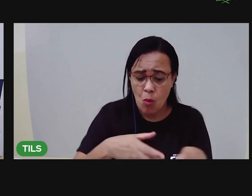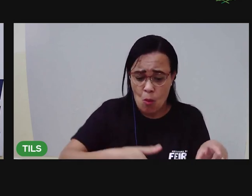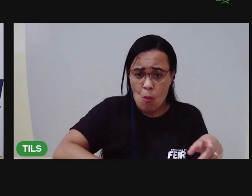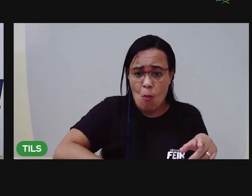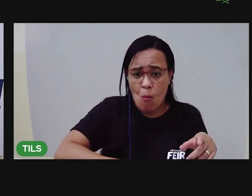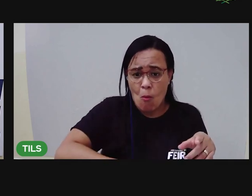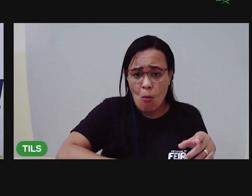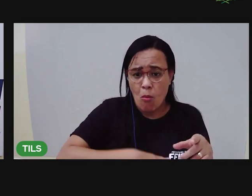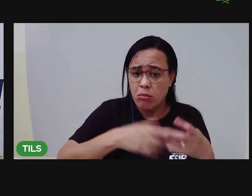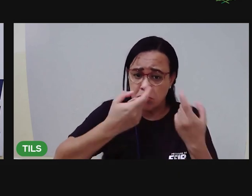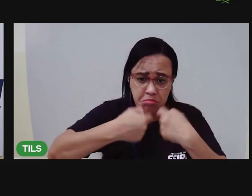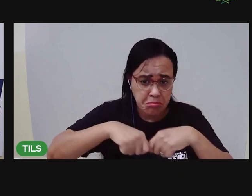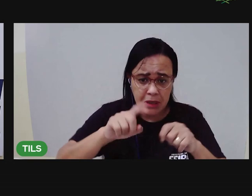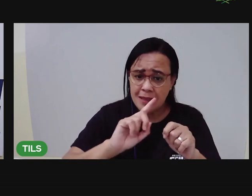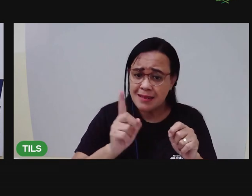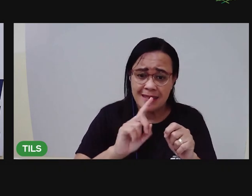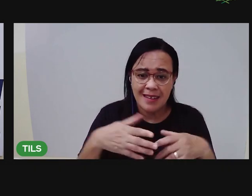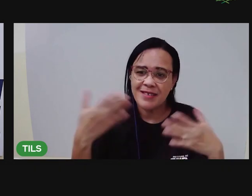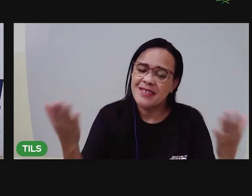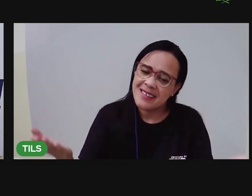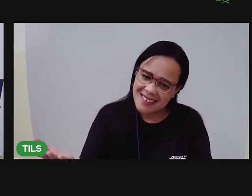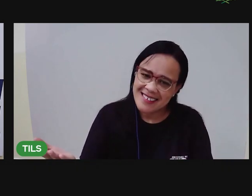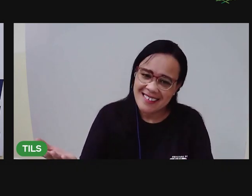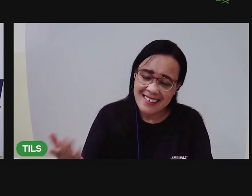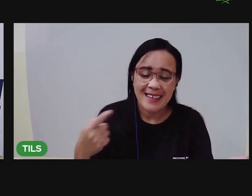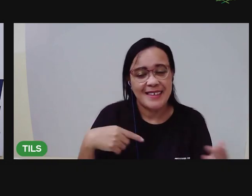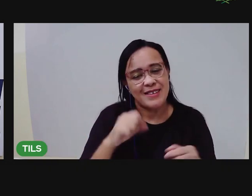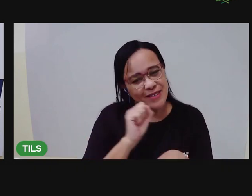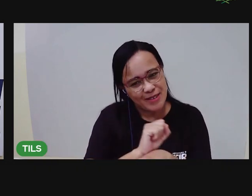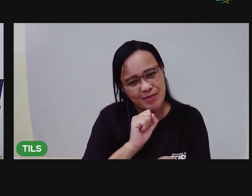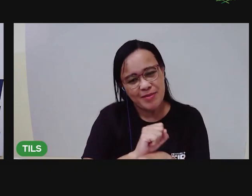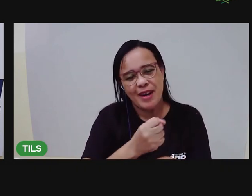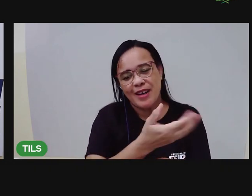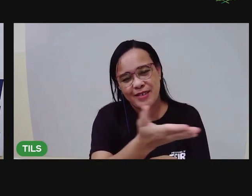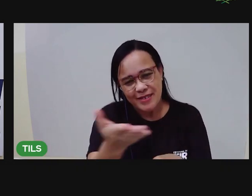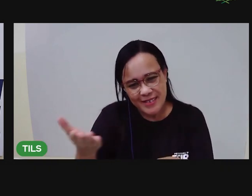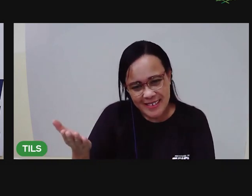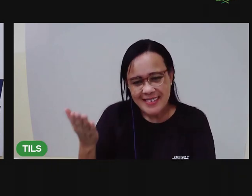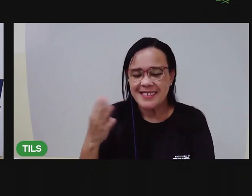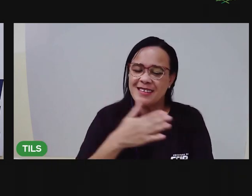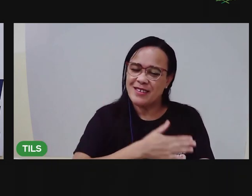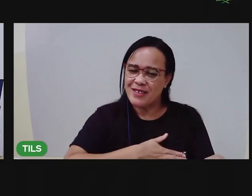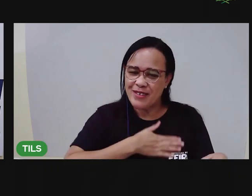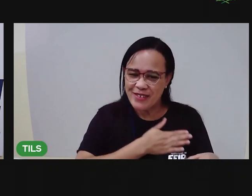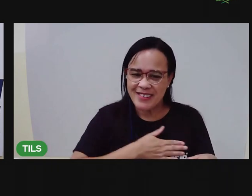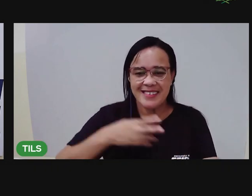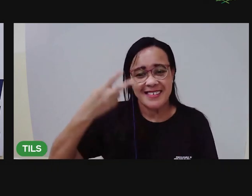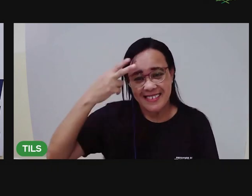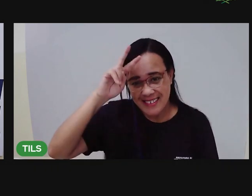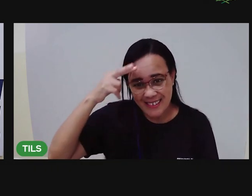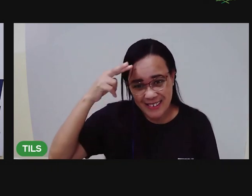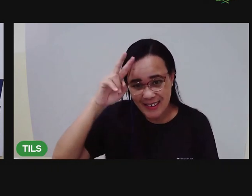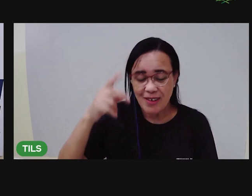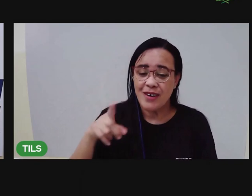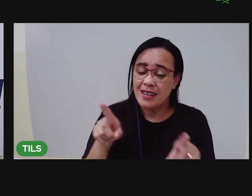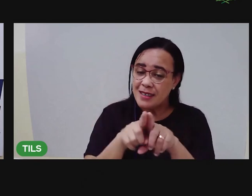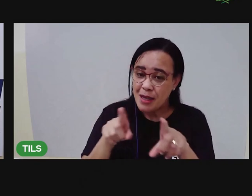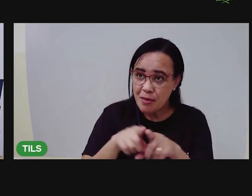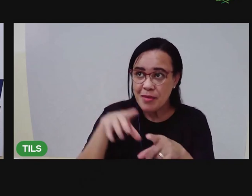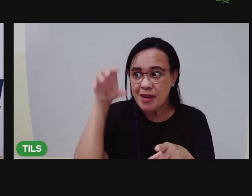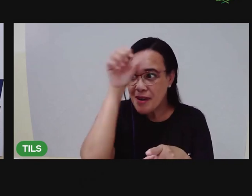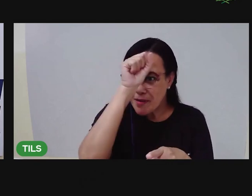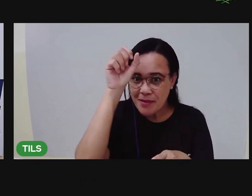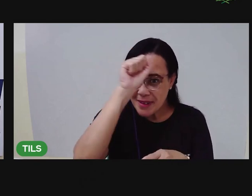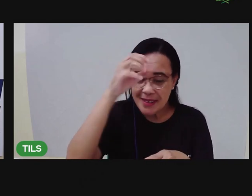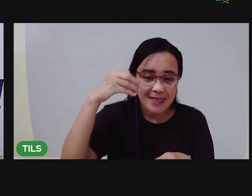Espero que vocês tenham gostado dessa história. Tenham aprendido também. Com a história. Com a experiência desse